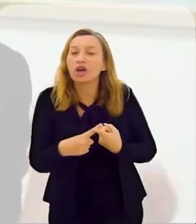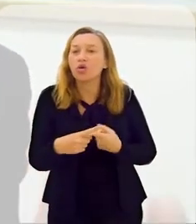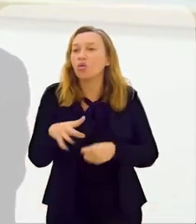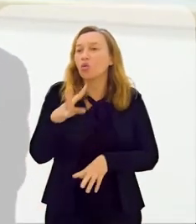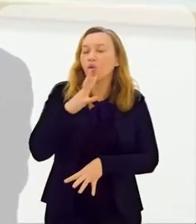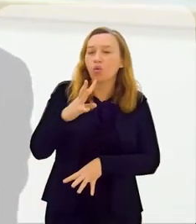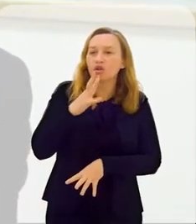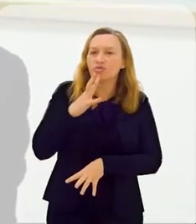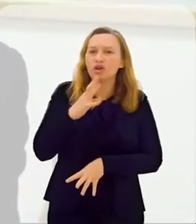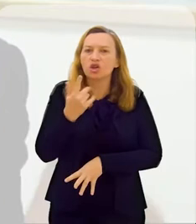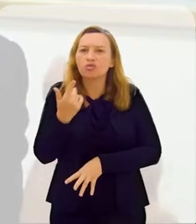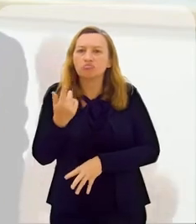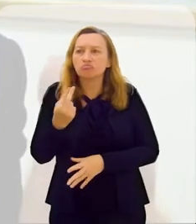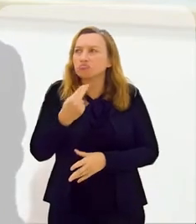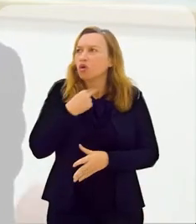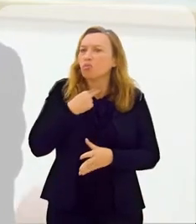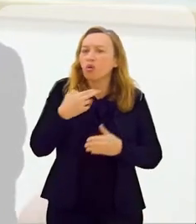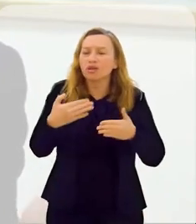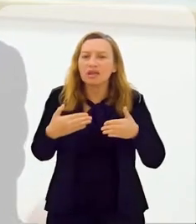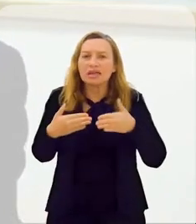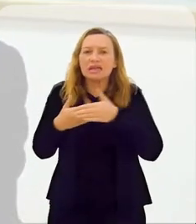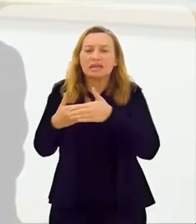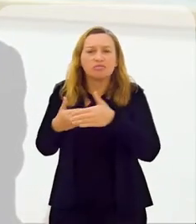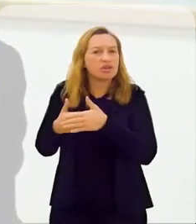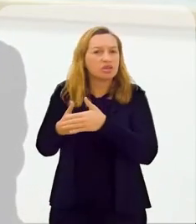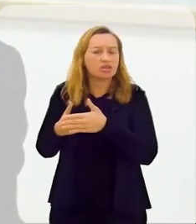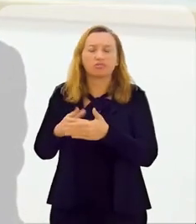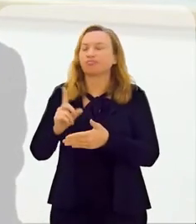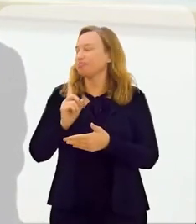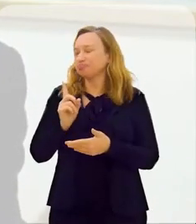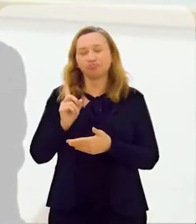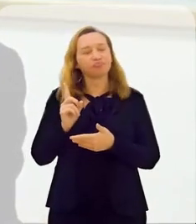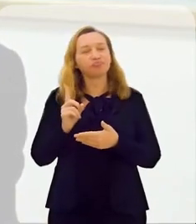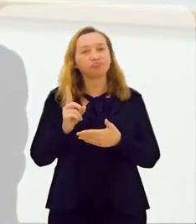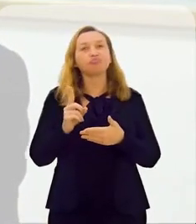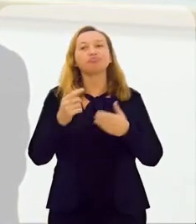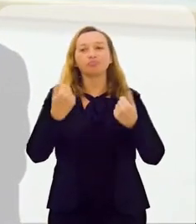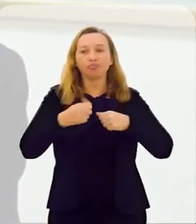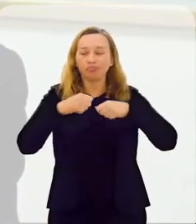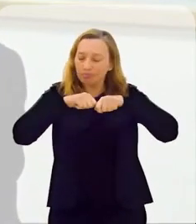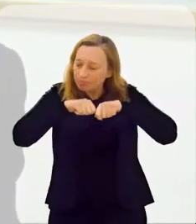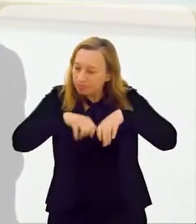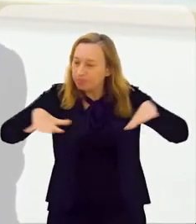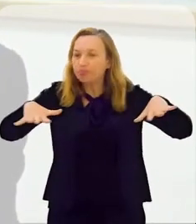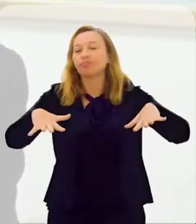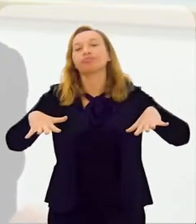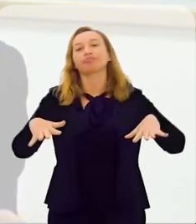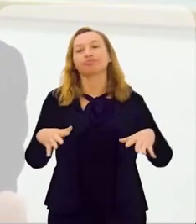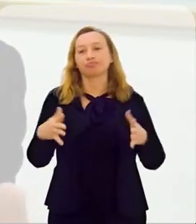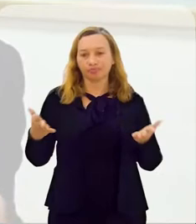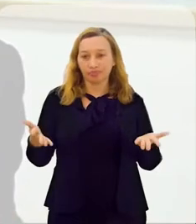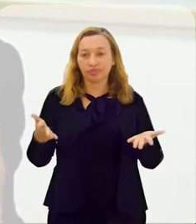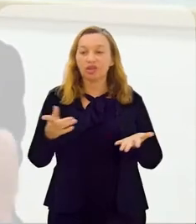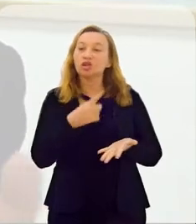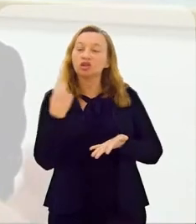mundo inteiro, porque conhecimento não pode ficar limitado, conhecimento tem que ser